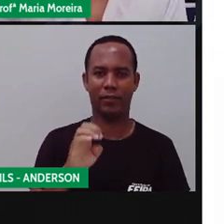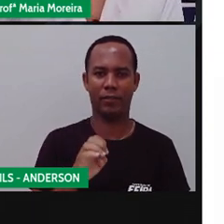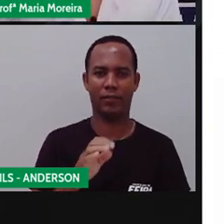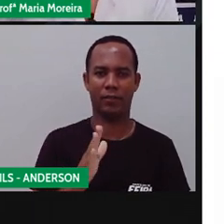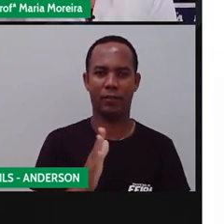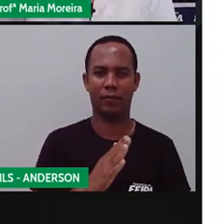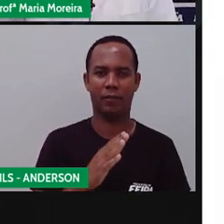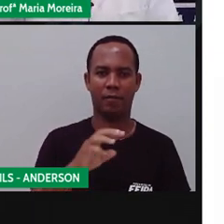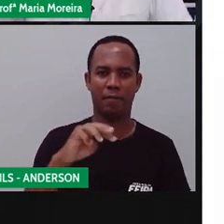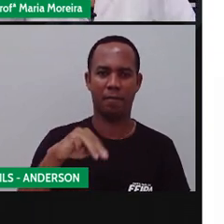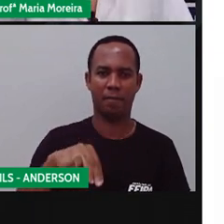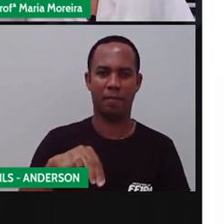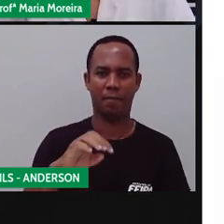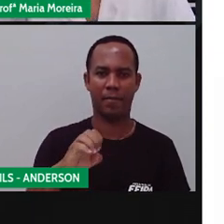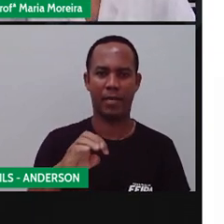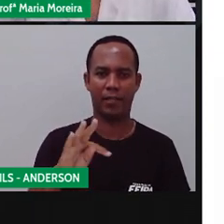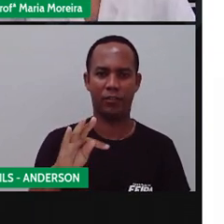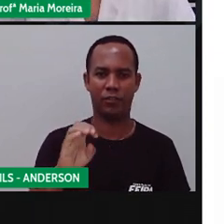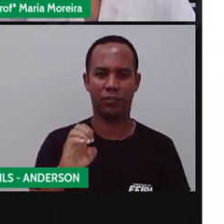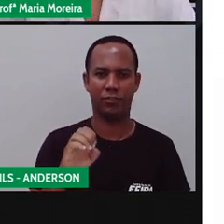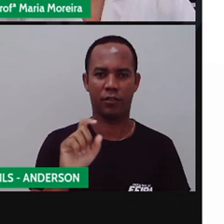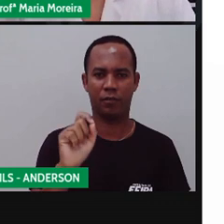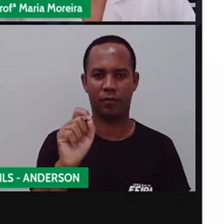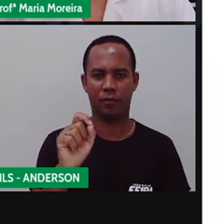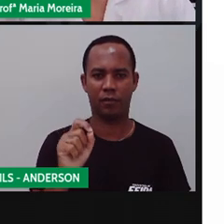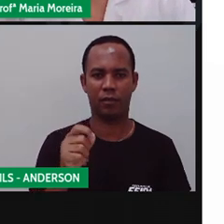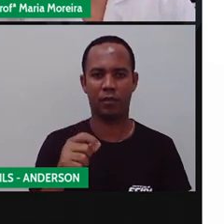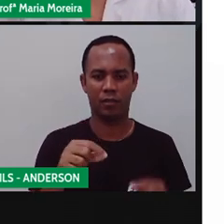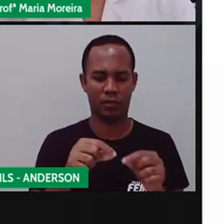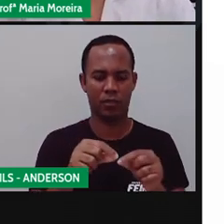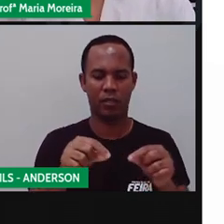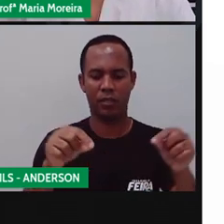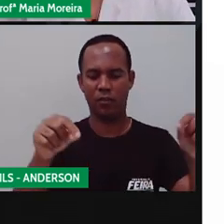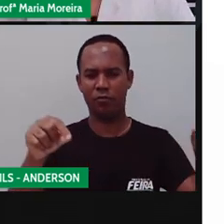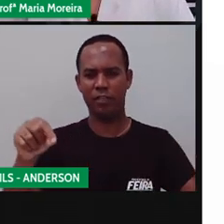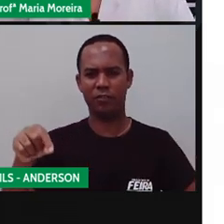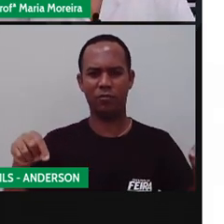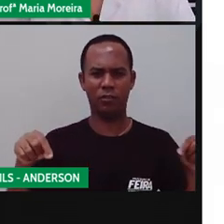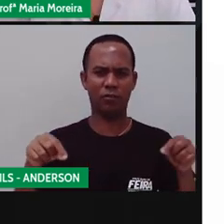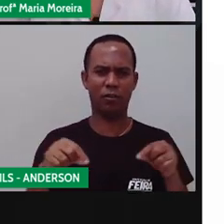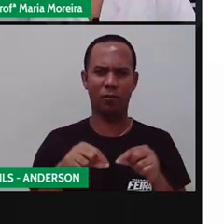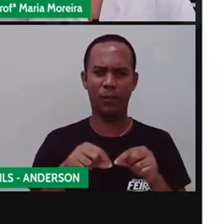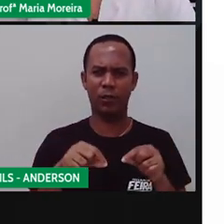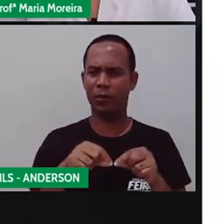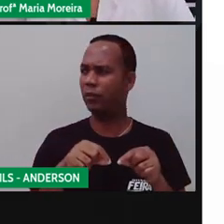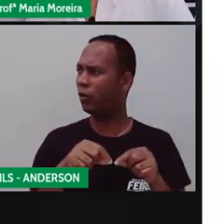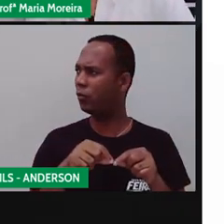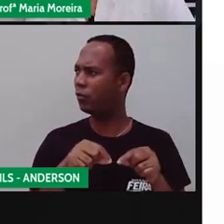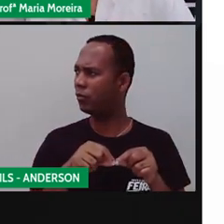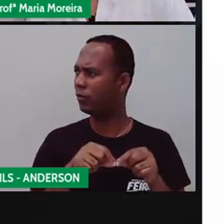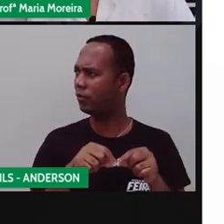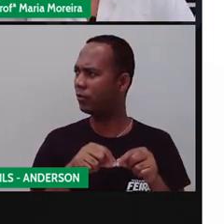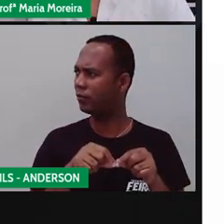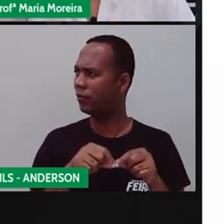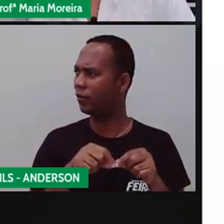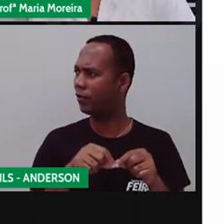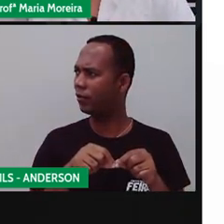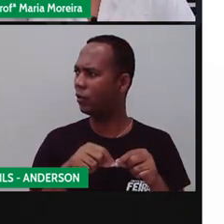nisso aí. Para brincar, basta ter um elástico e três crianças, né? Elástico.